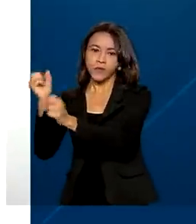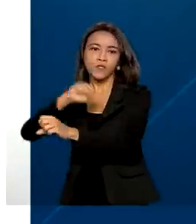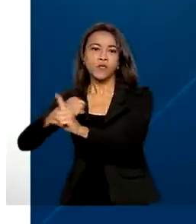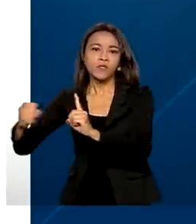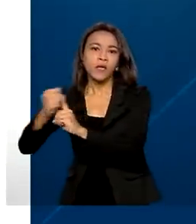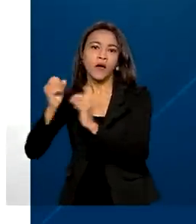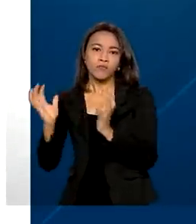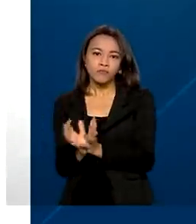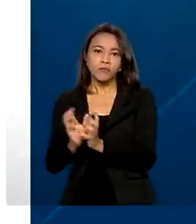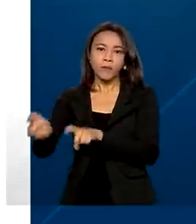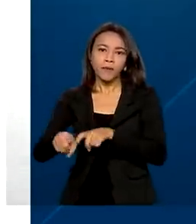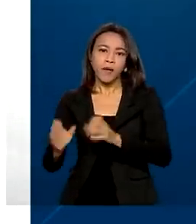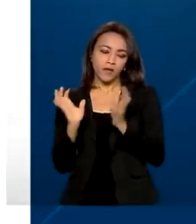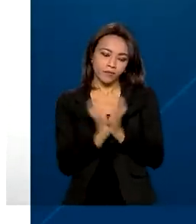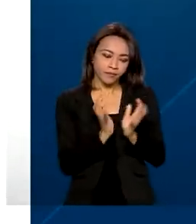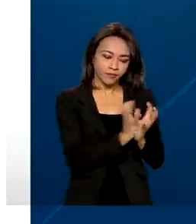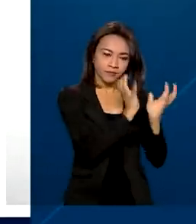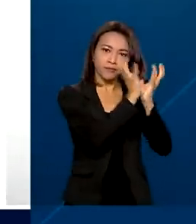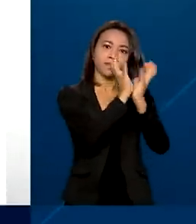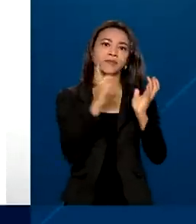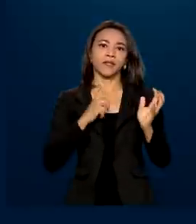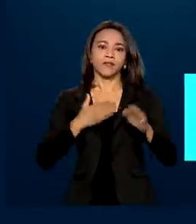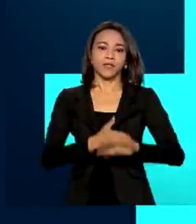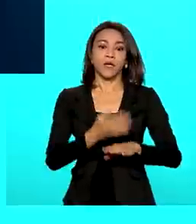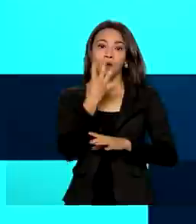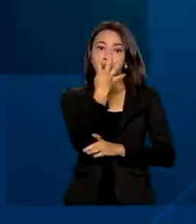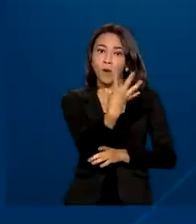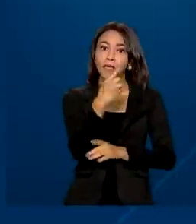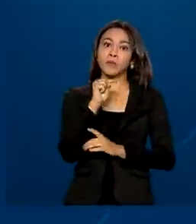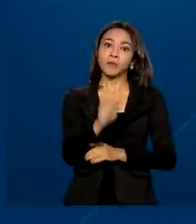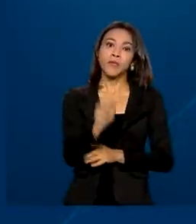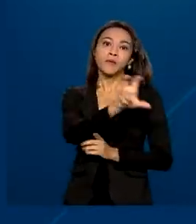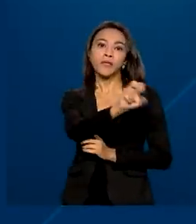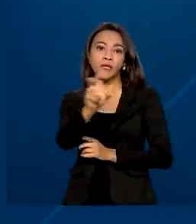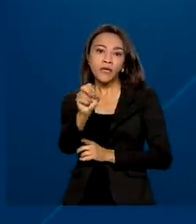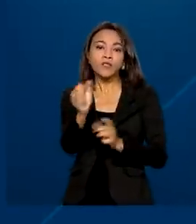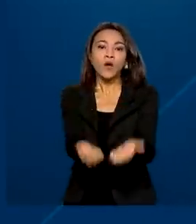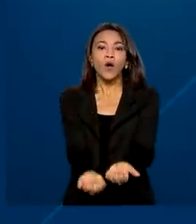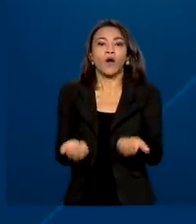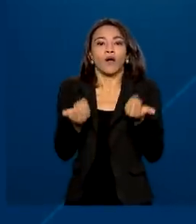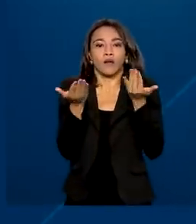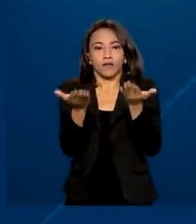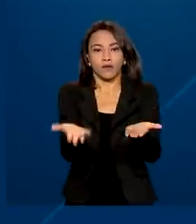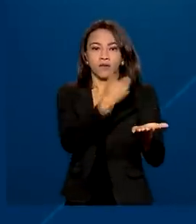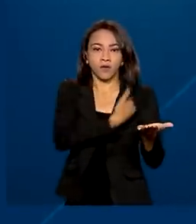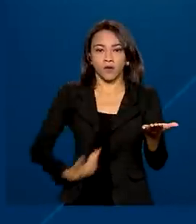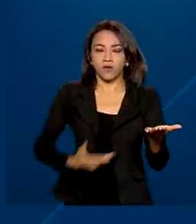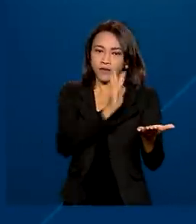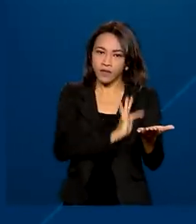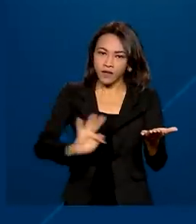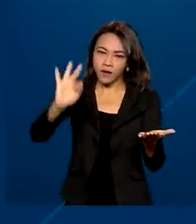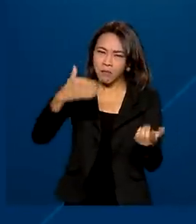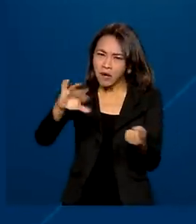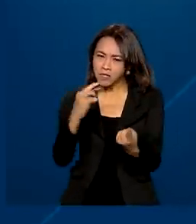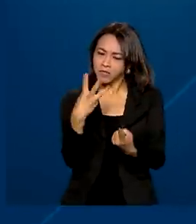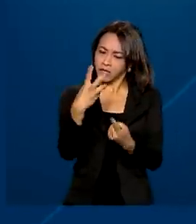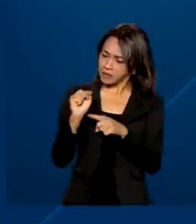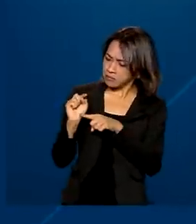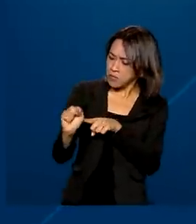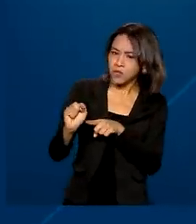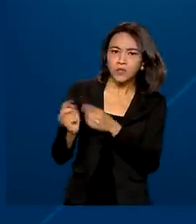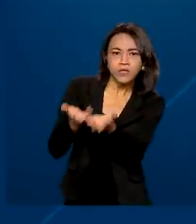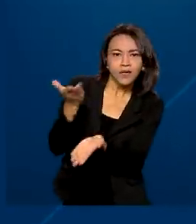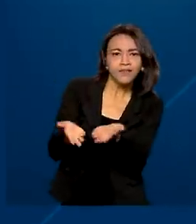social e muitas outras. Dos 4.500 serviços oferecidos pelo governo federal, mais de 3.000 já